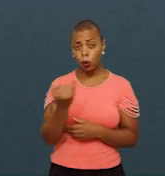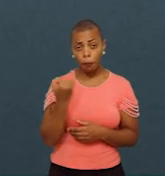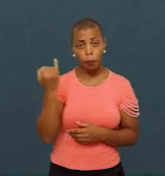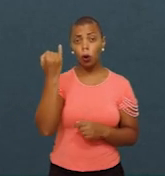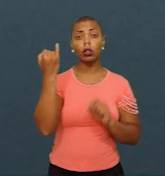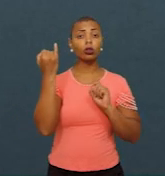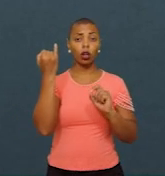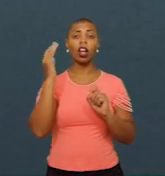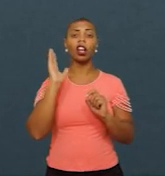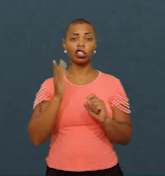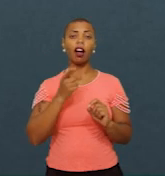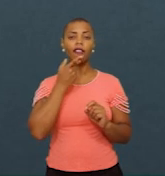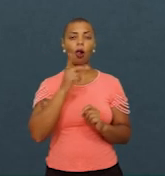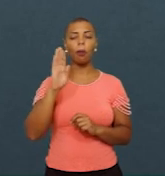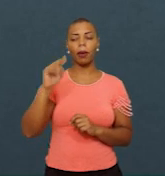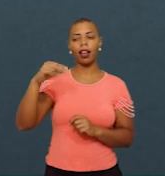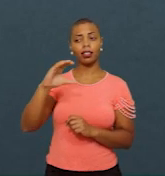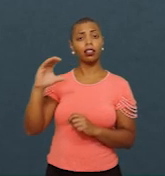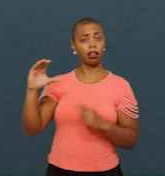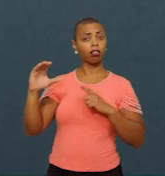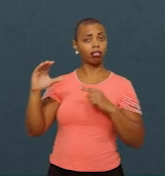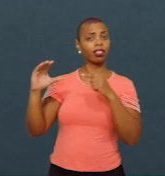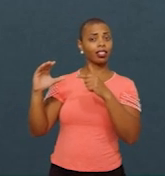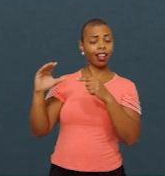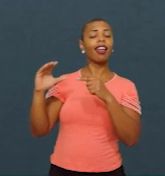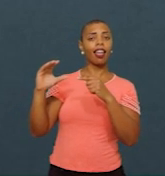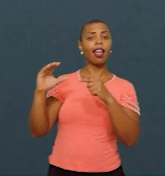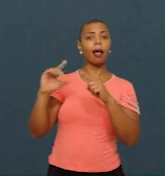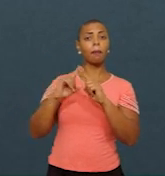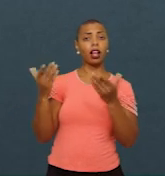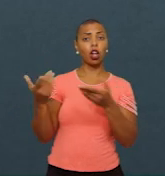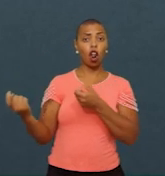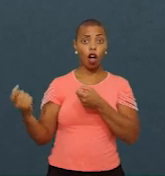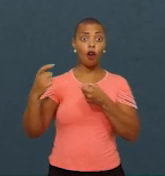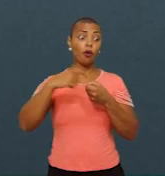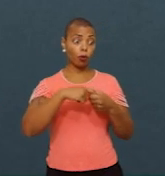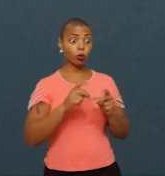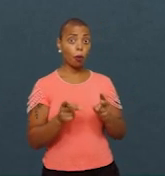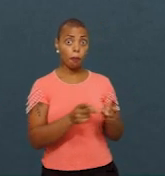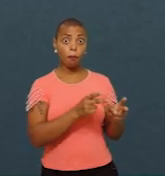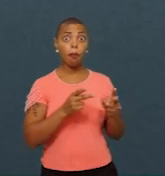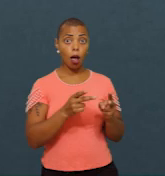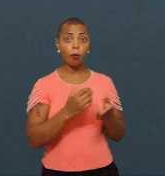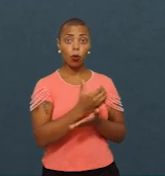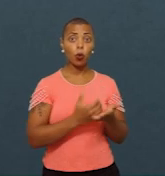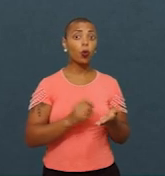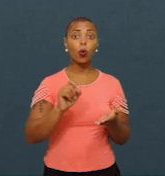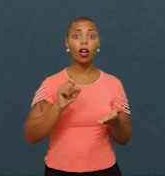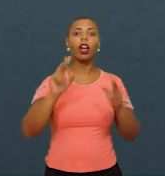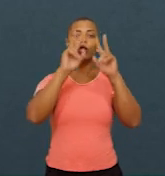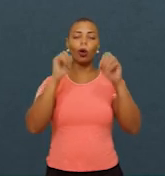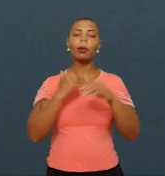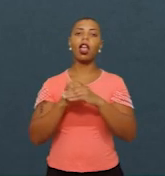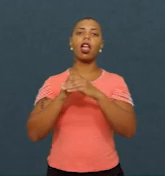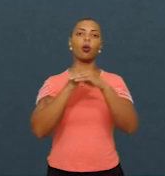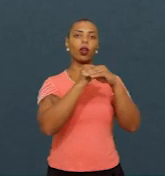já é mencionado na própria BNCC e que está sendo retomado pelos currículos, que é a questão da equidade.